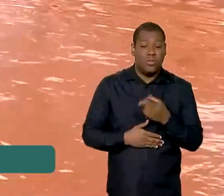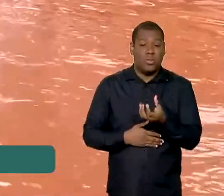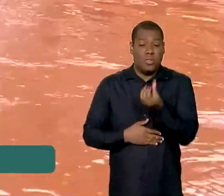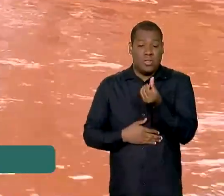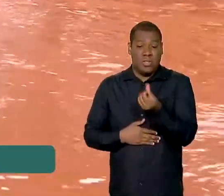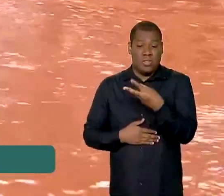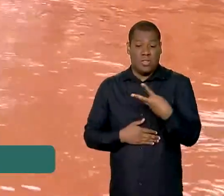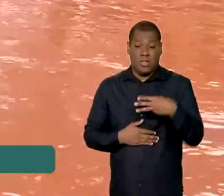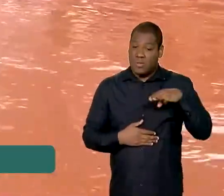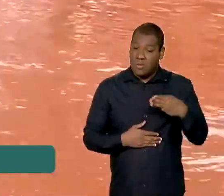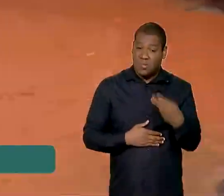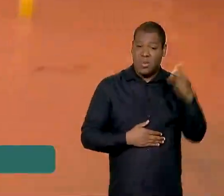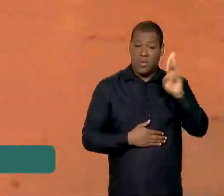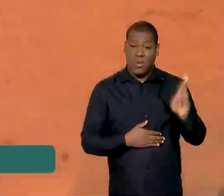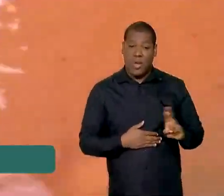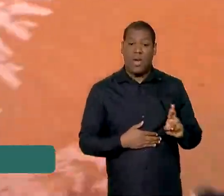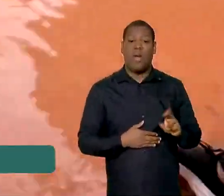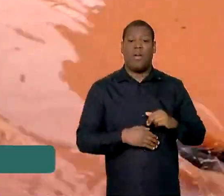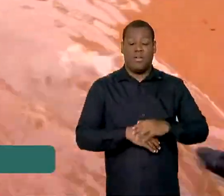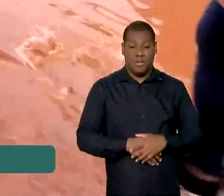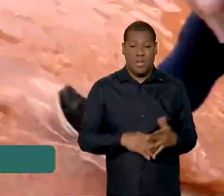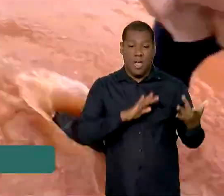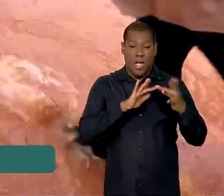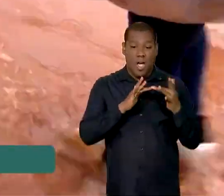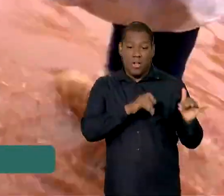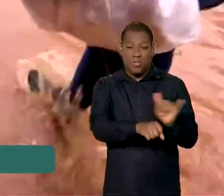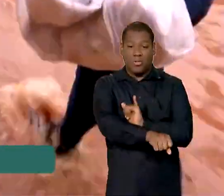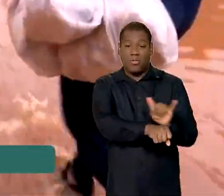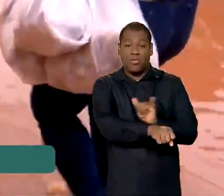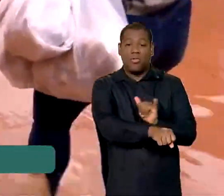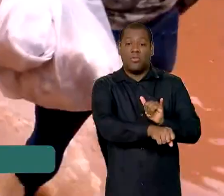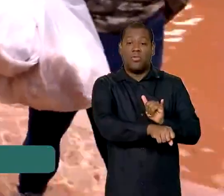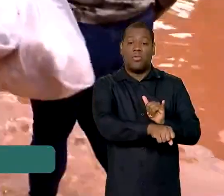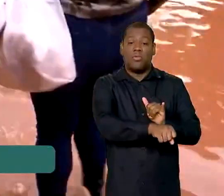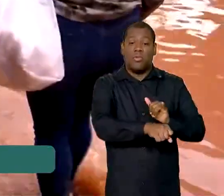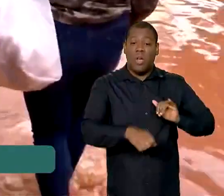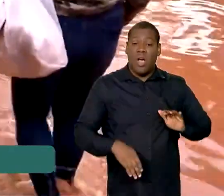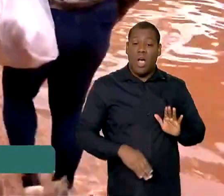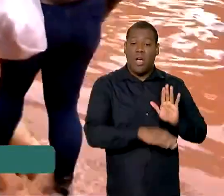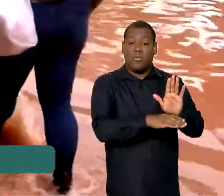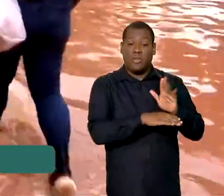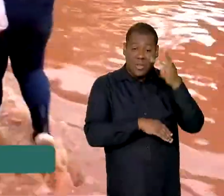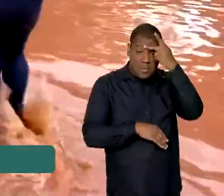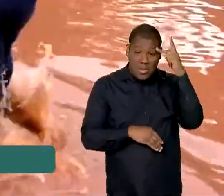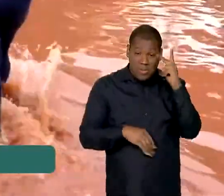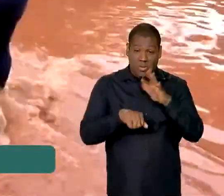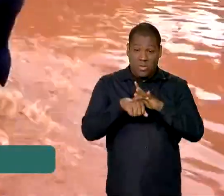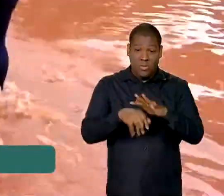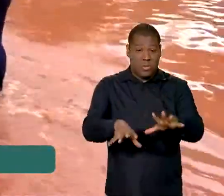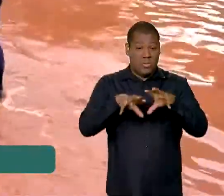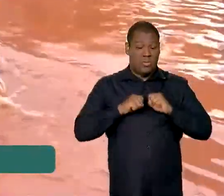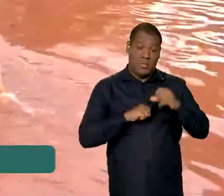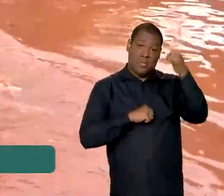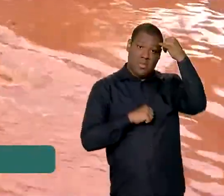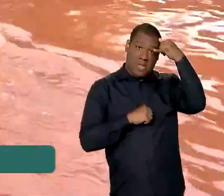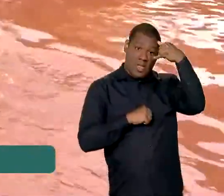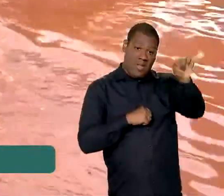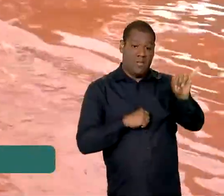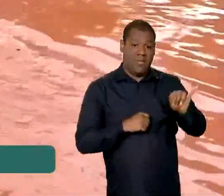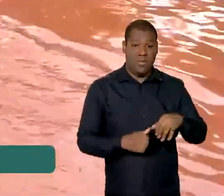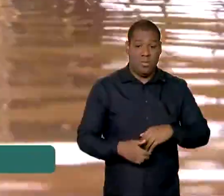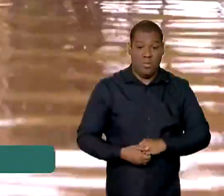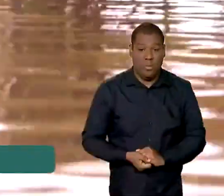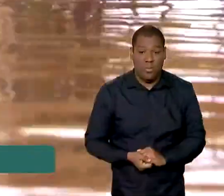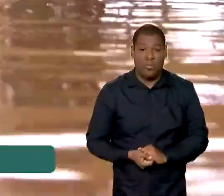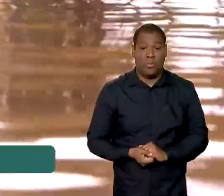63 milhões para ações de prevenção e controle de epidemias que podem surgir com a inundação.